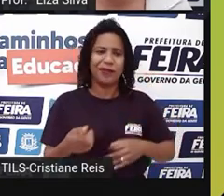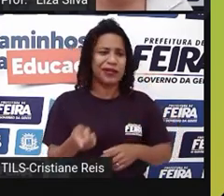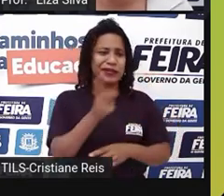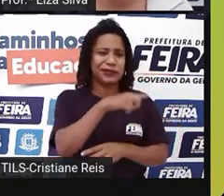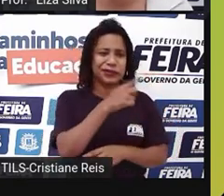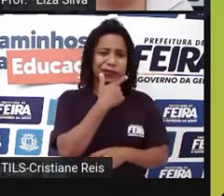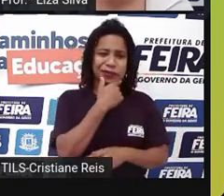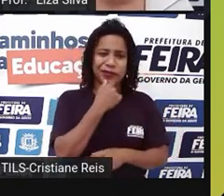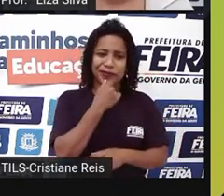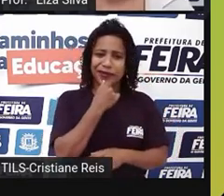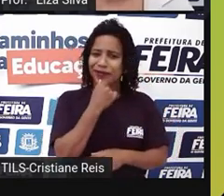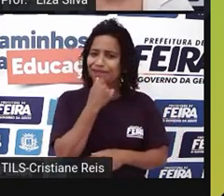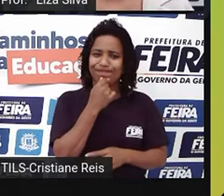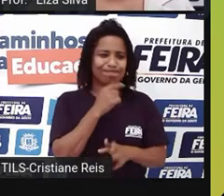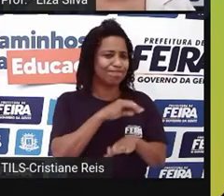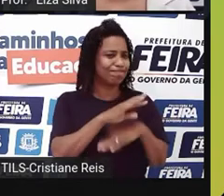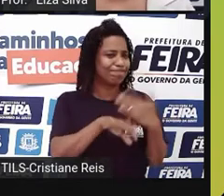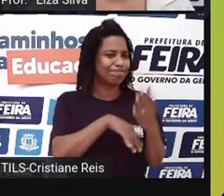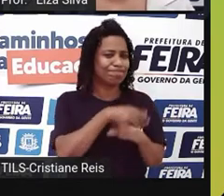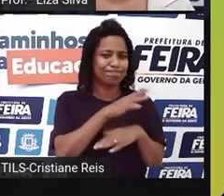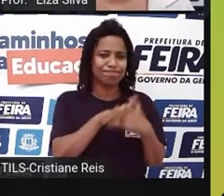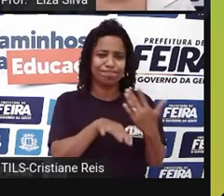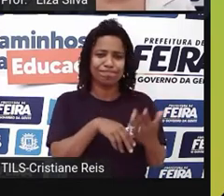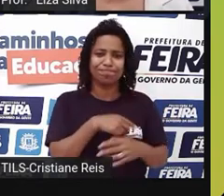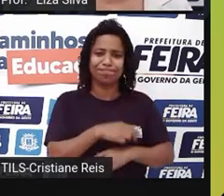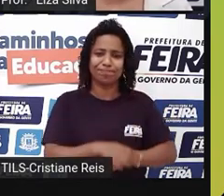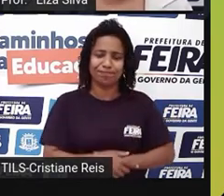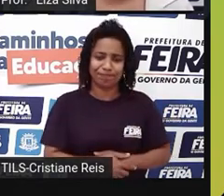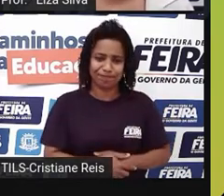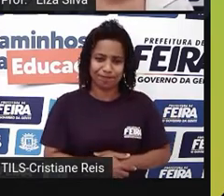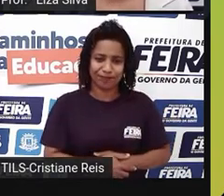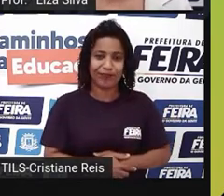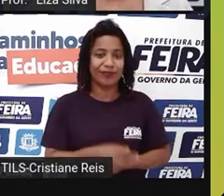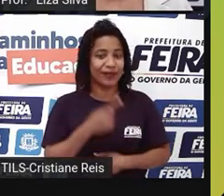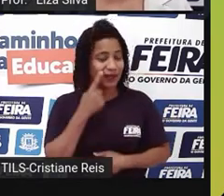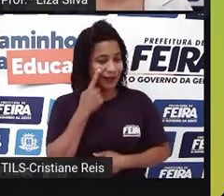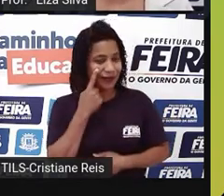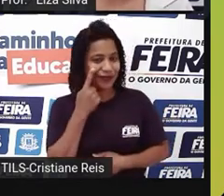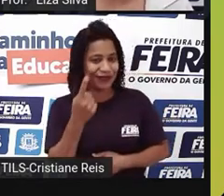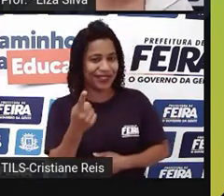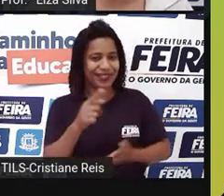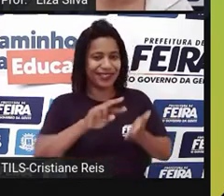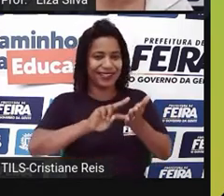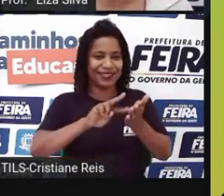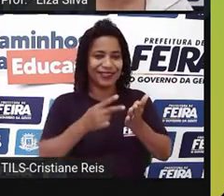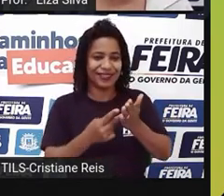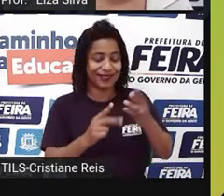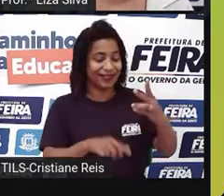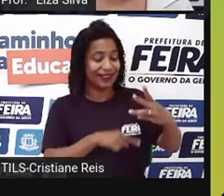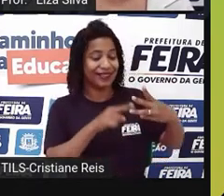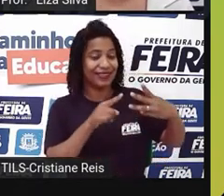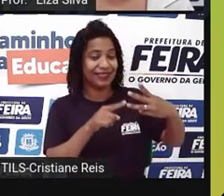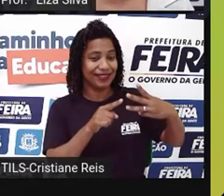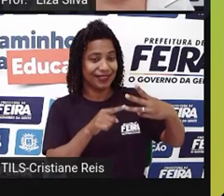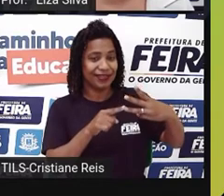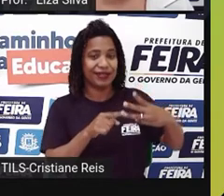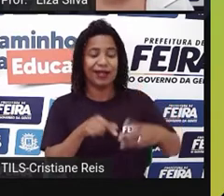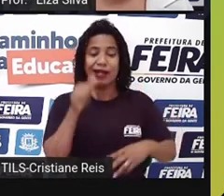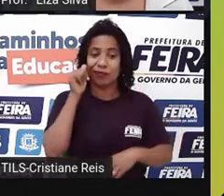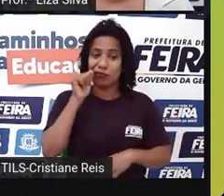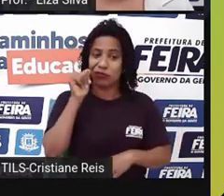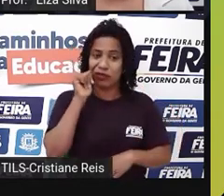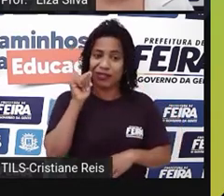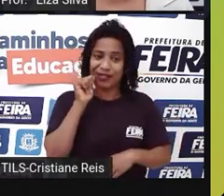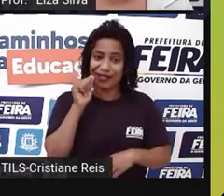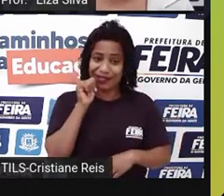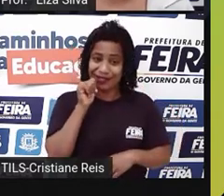Next one. She is one time at work every day. Então, olha a outra característica de Mary, pontualidade.